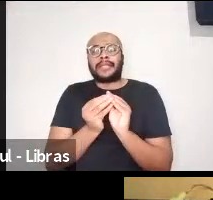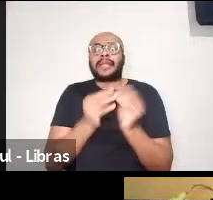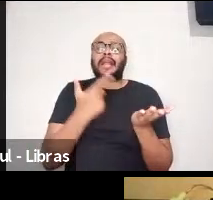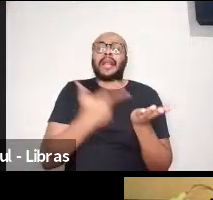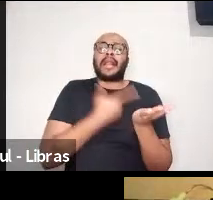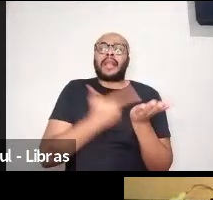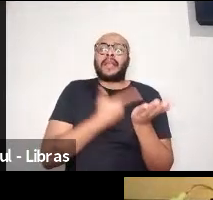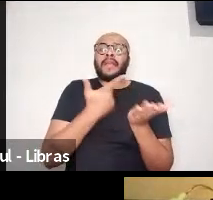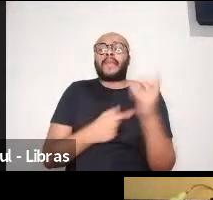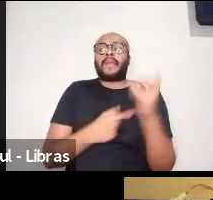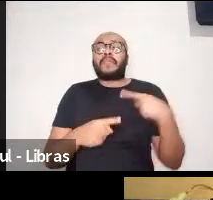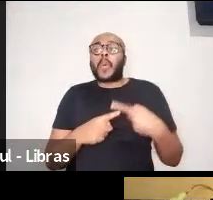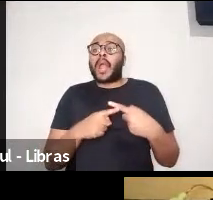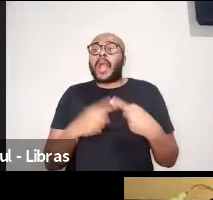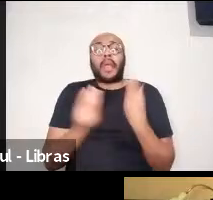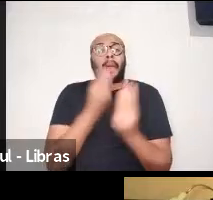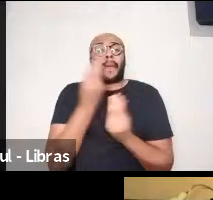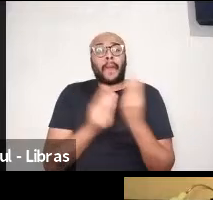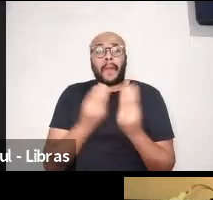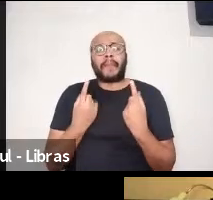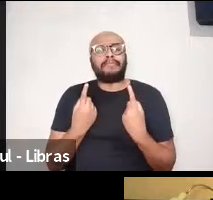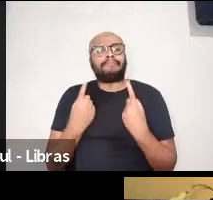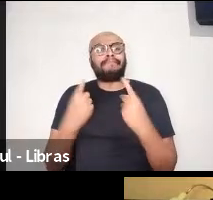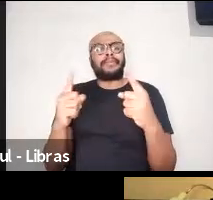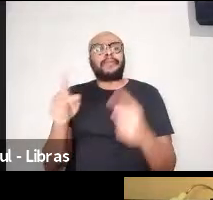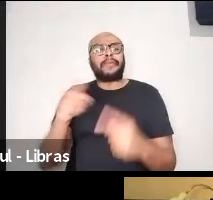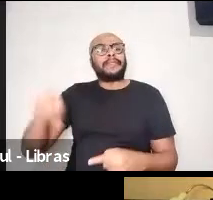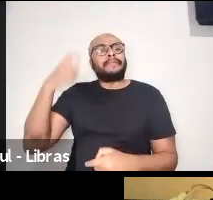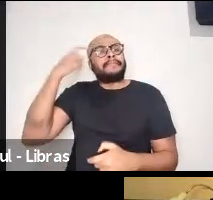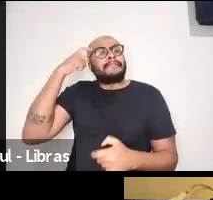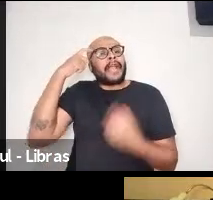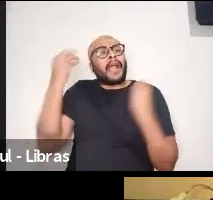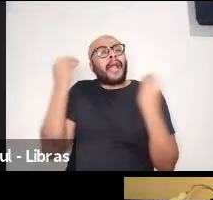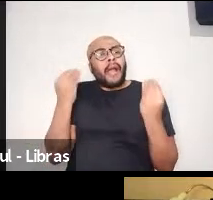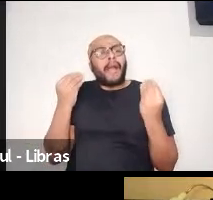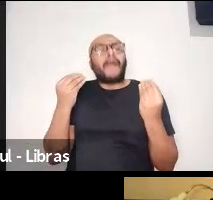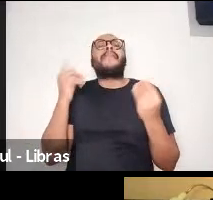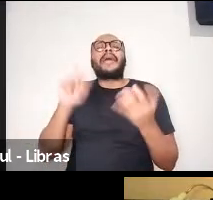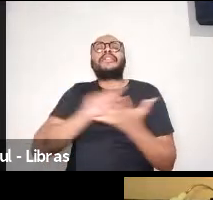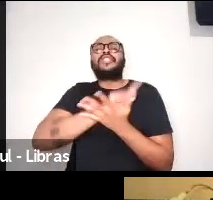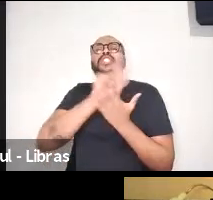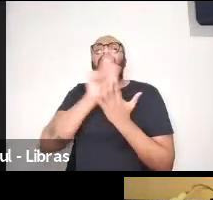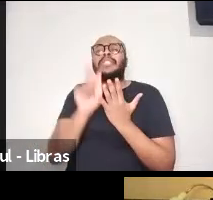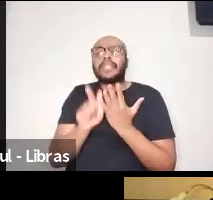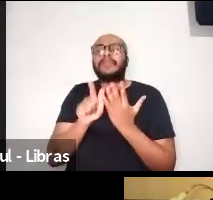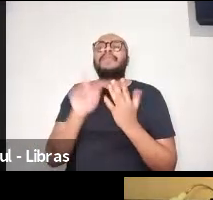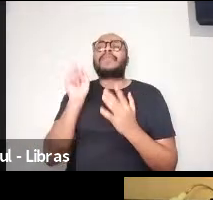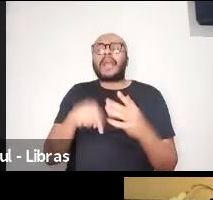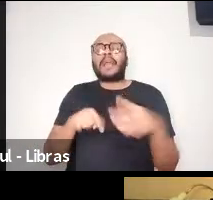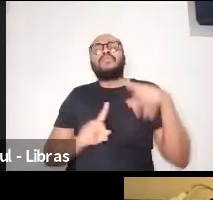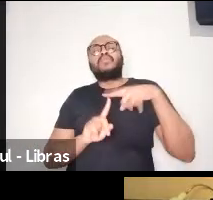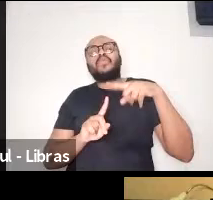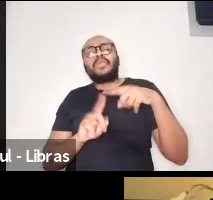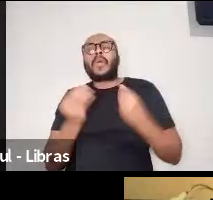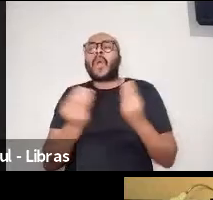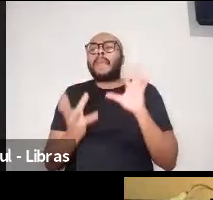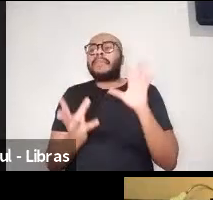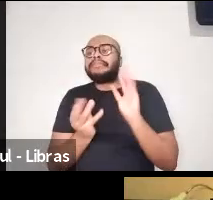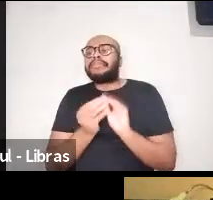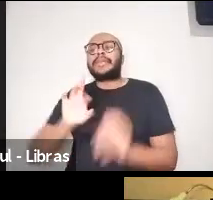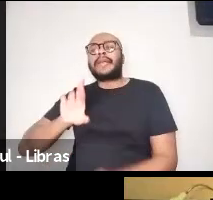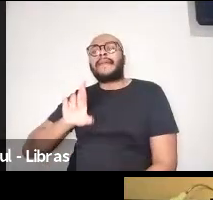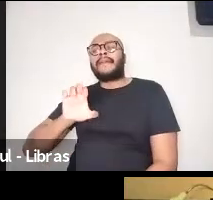provocação para a gente pensar esse gênero de resenhas e construirmos aí uma